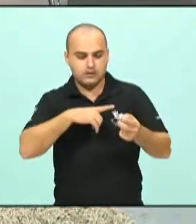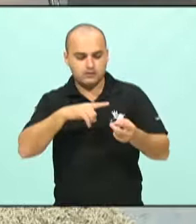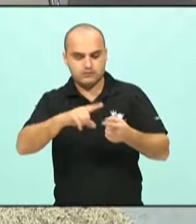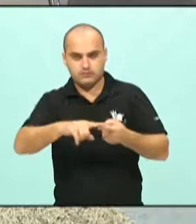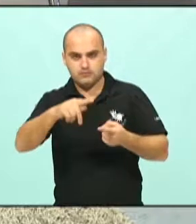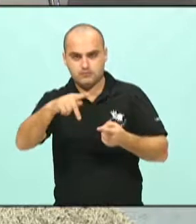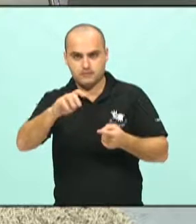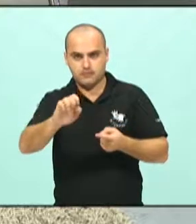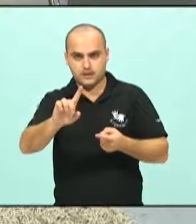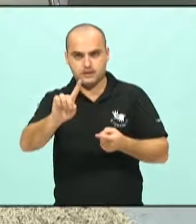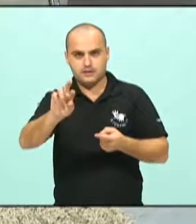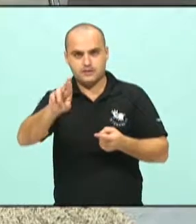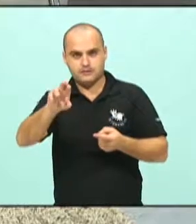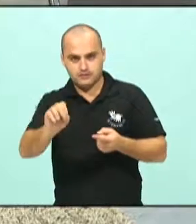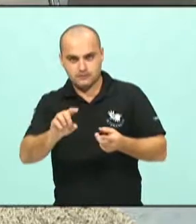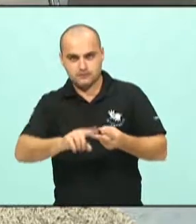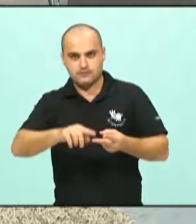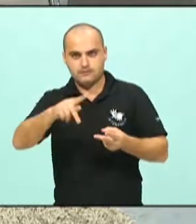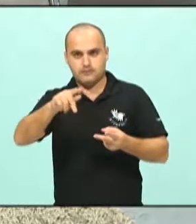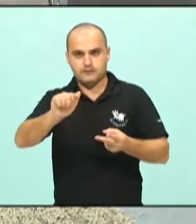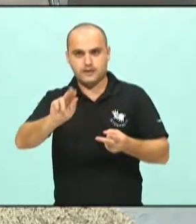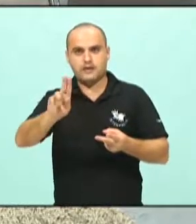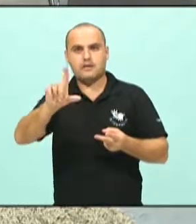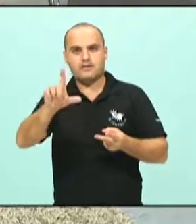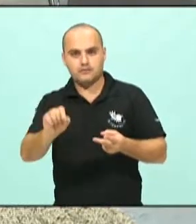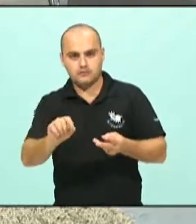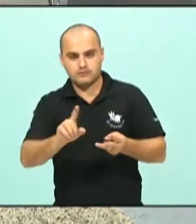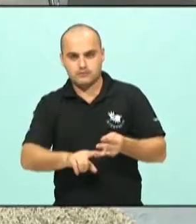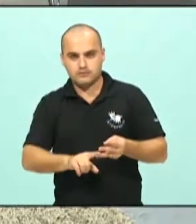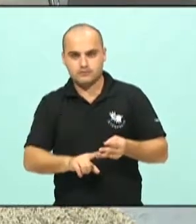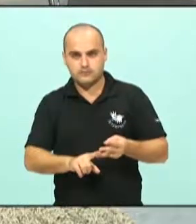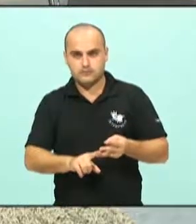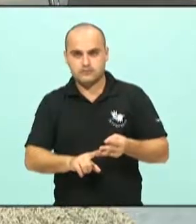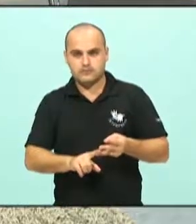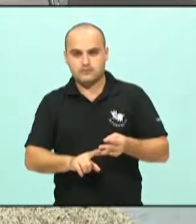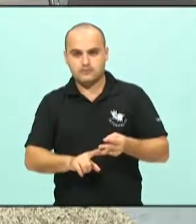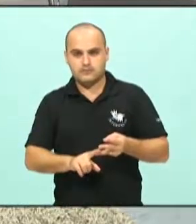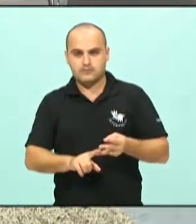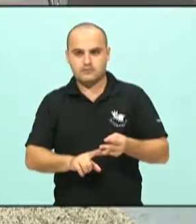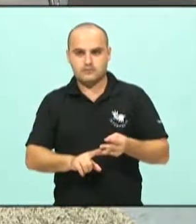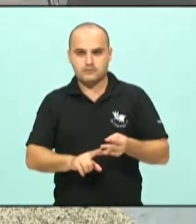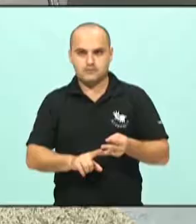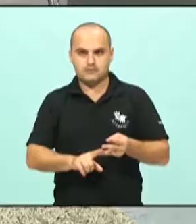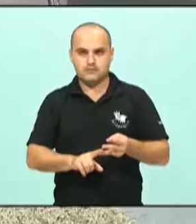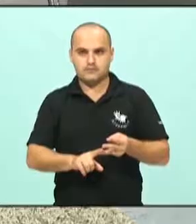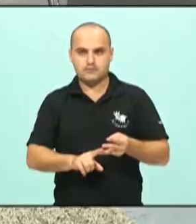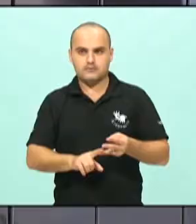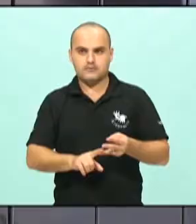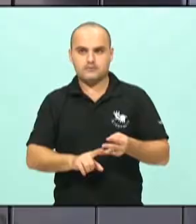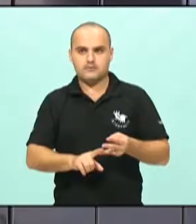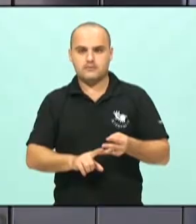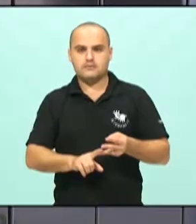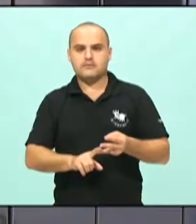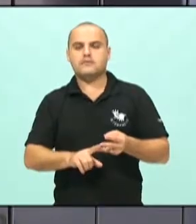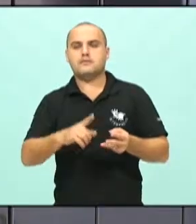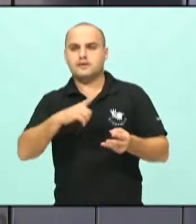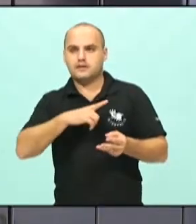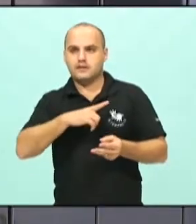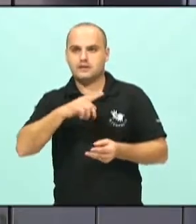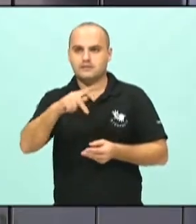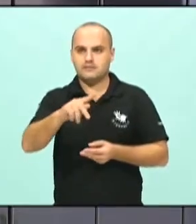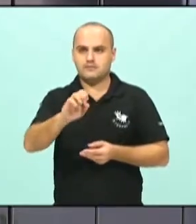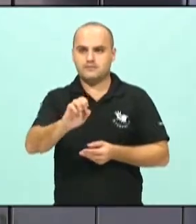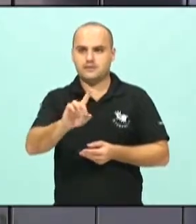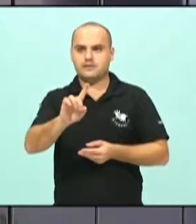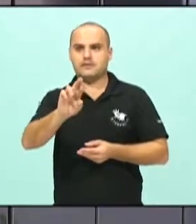nós temos o Paulo também, não é? Isso. E o Pellington. Não, eu estou brincando, é porque, na verdade, nós temos o Pedro, a